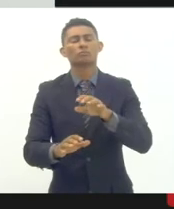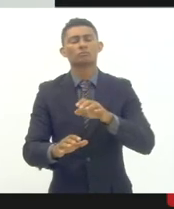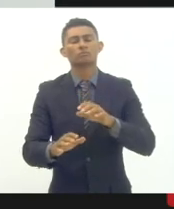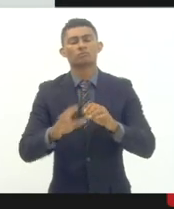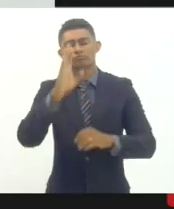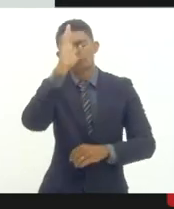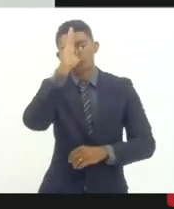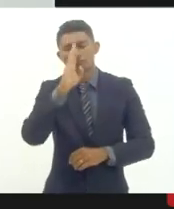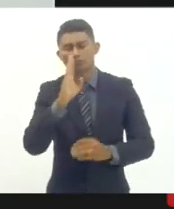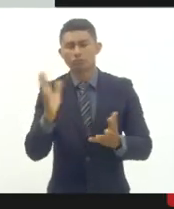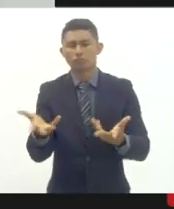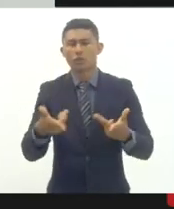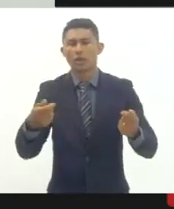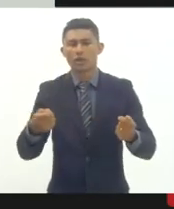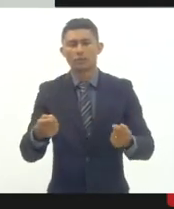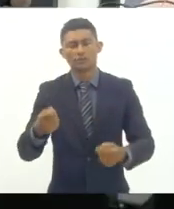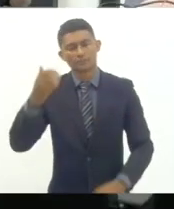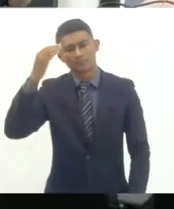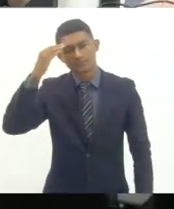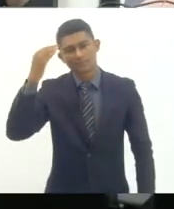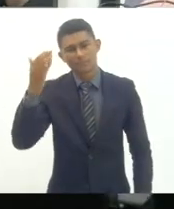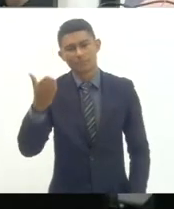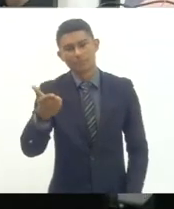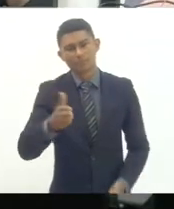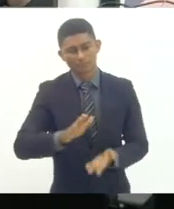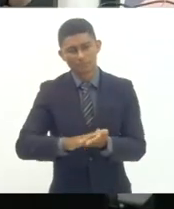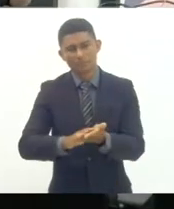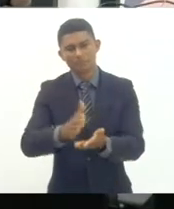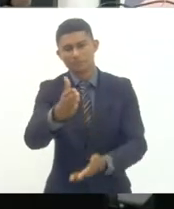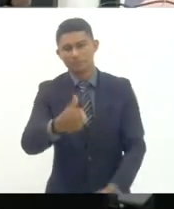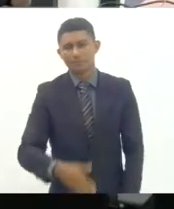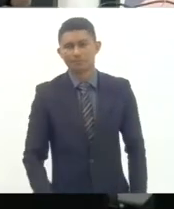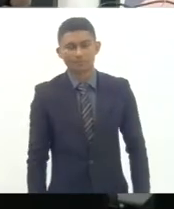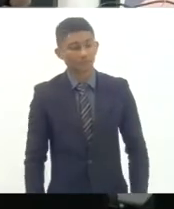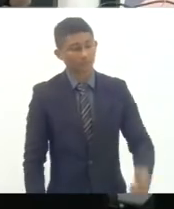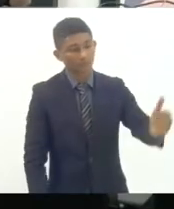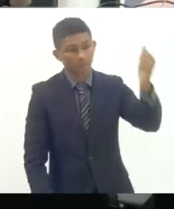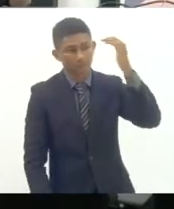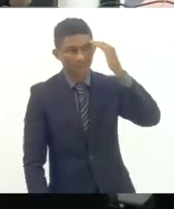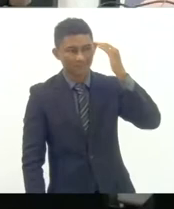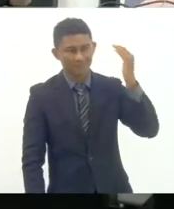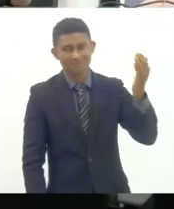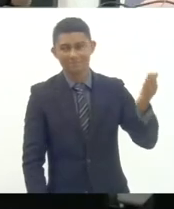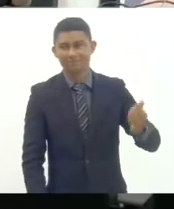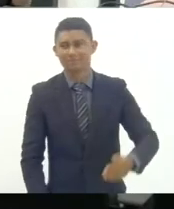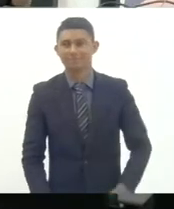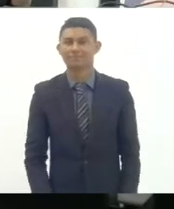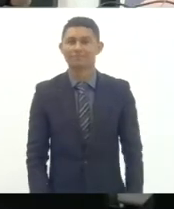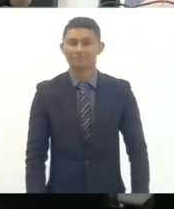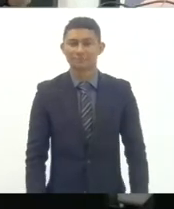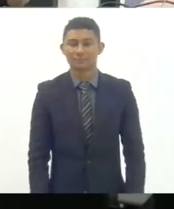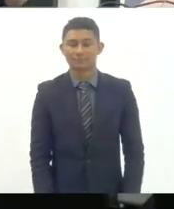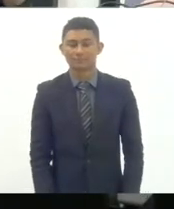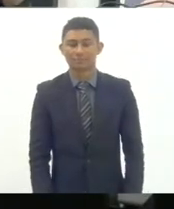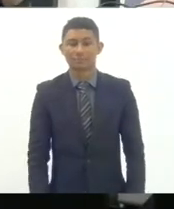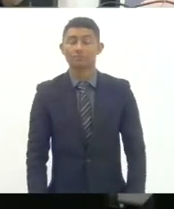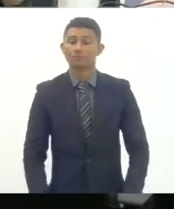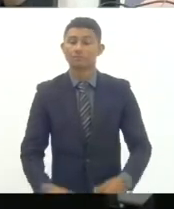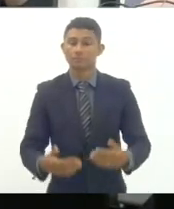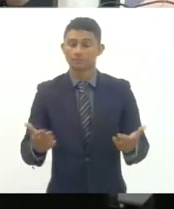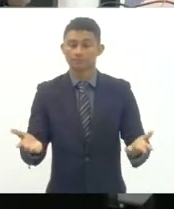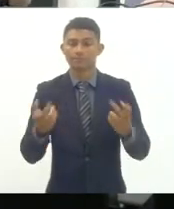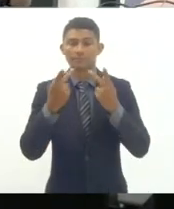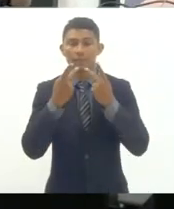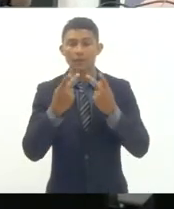um abraço parabéns mais uma vez obrigado e eu quero destacar